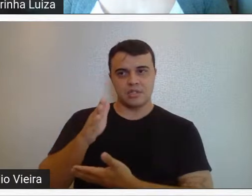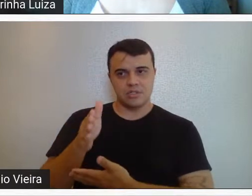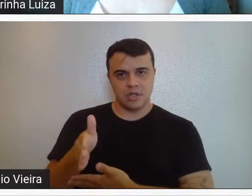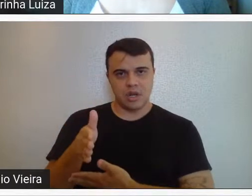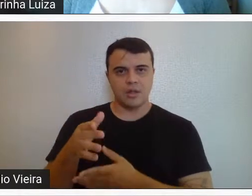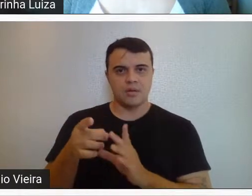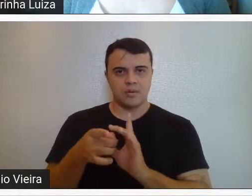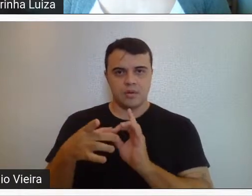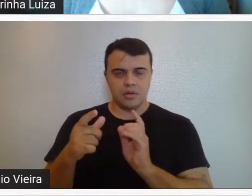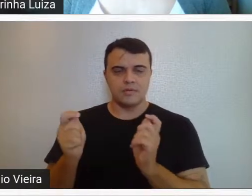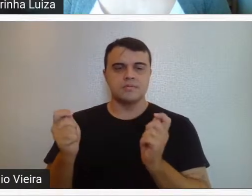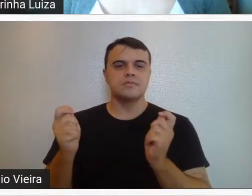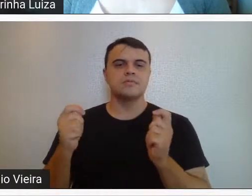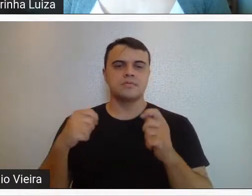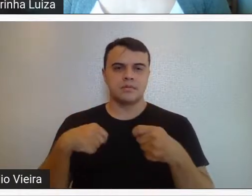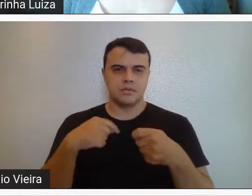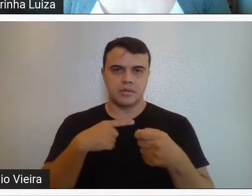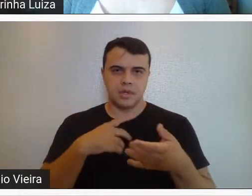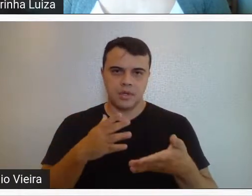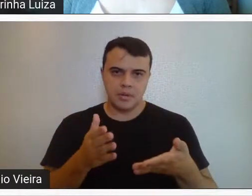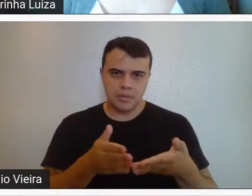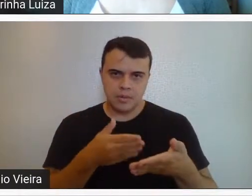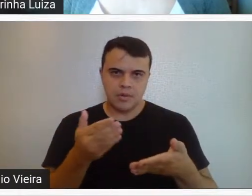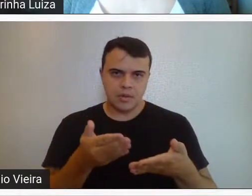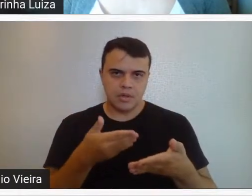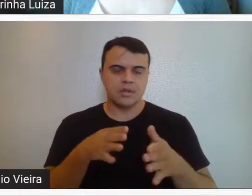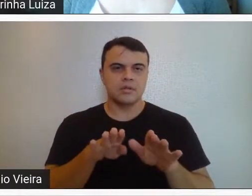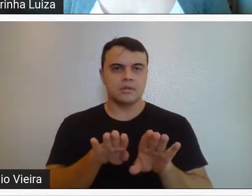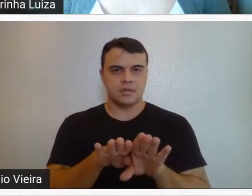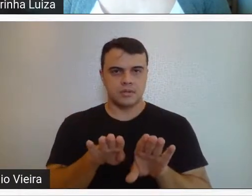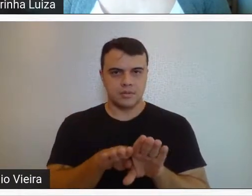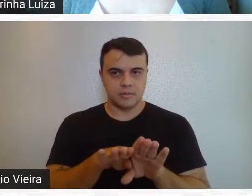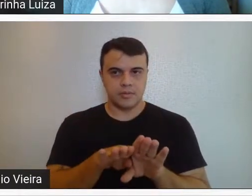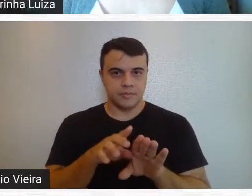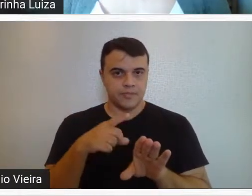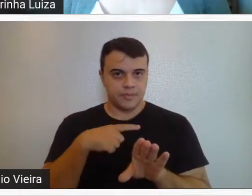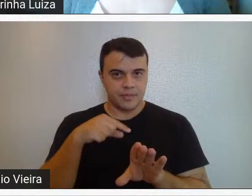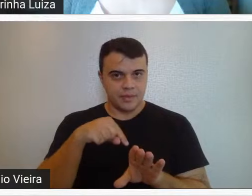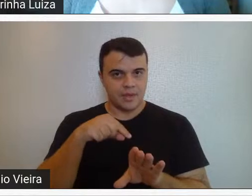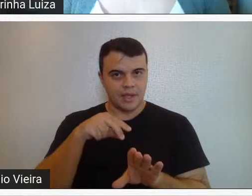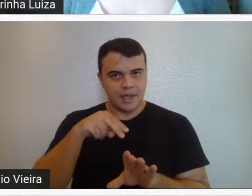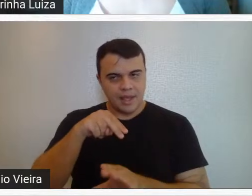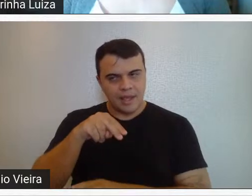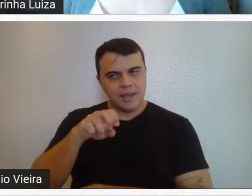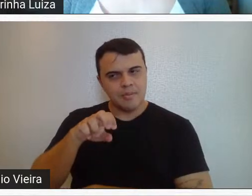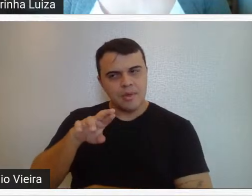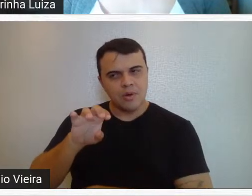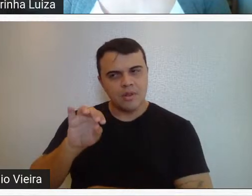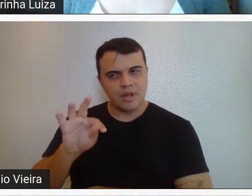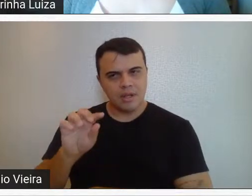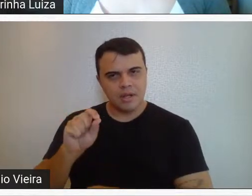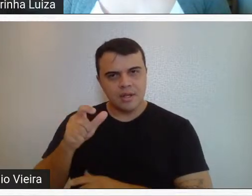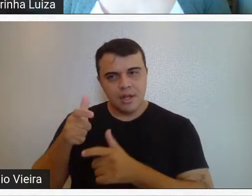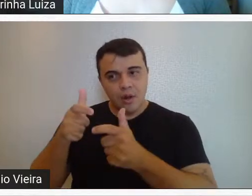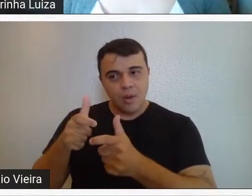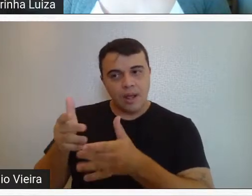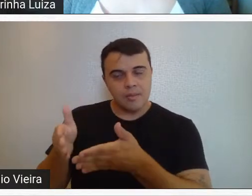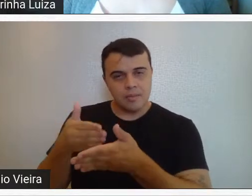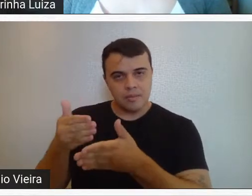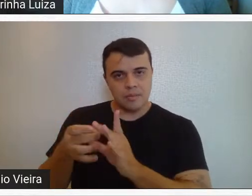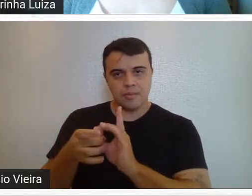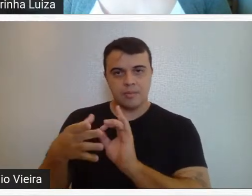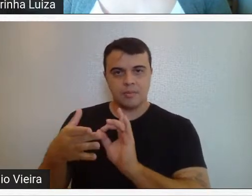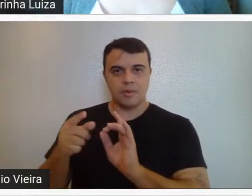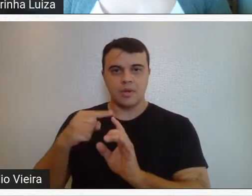fontes, a biblioteca histórica, a hemeroteca histórica da Biblioteca Pública, e é